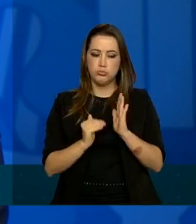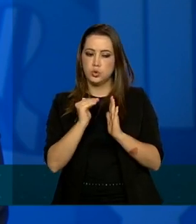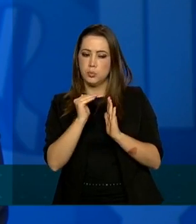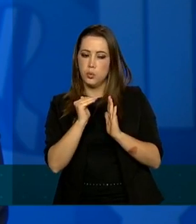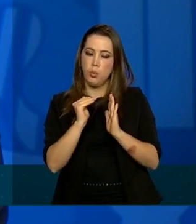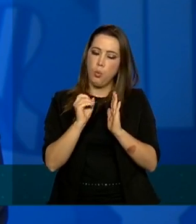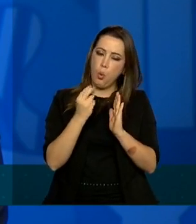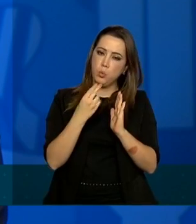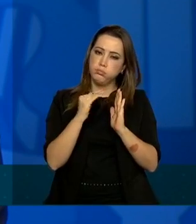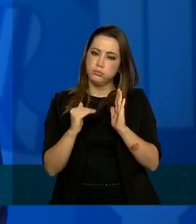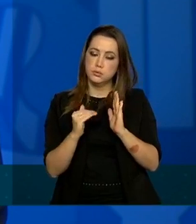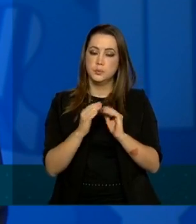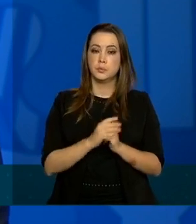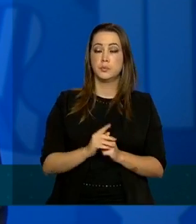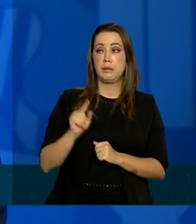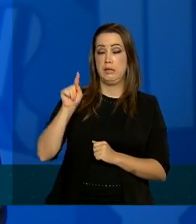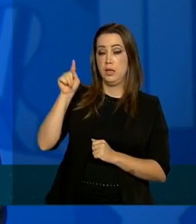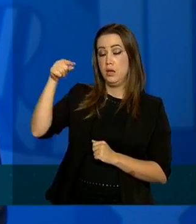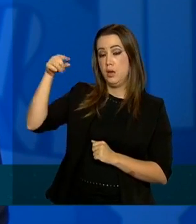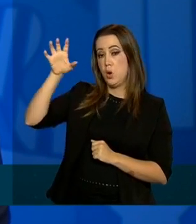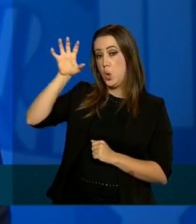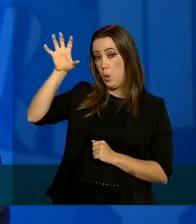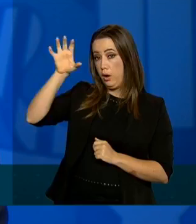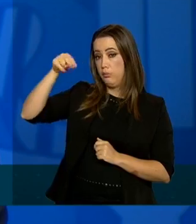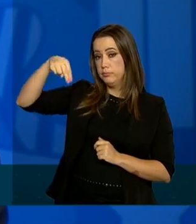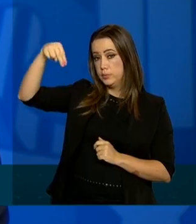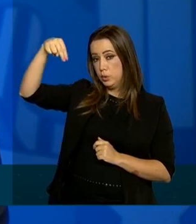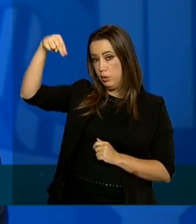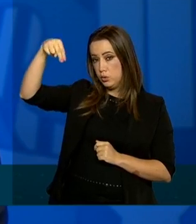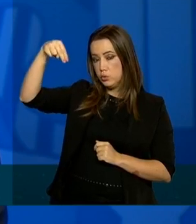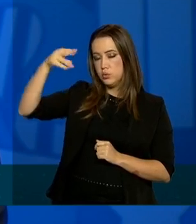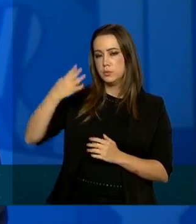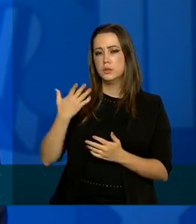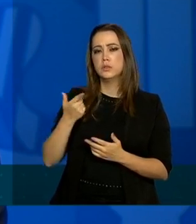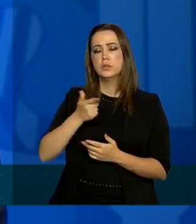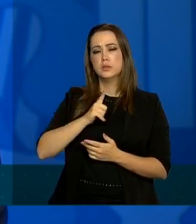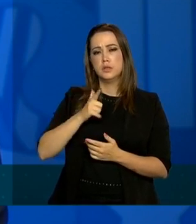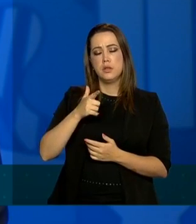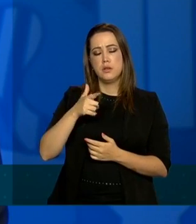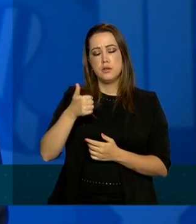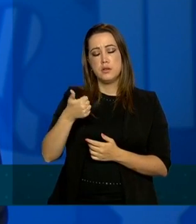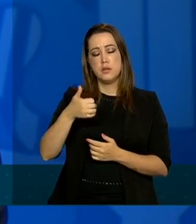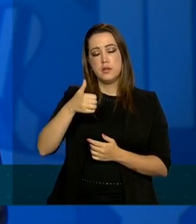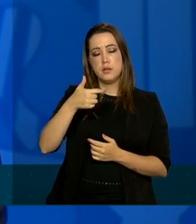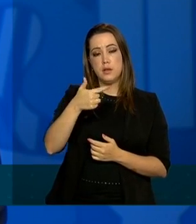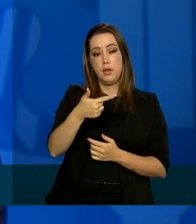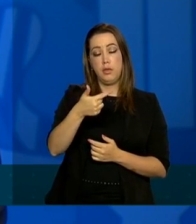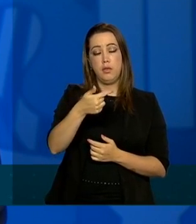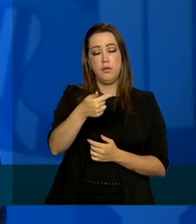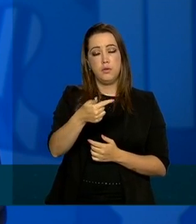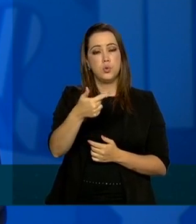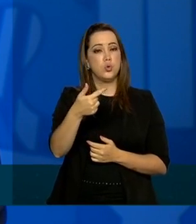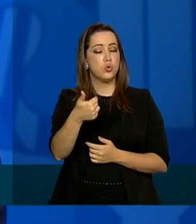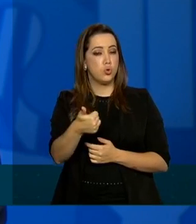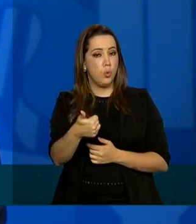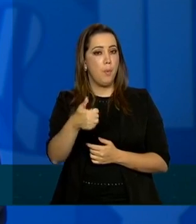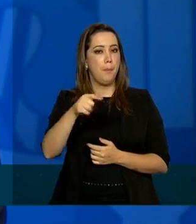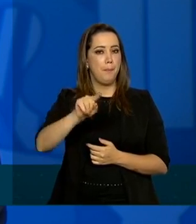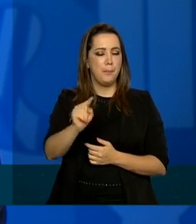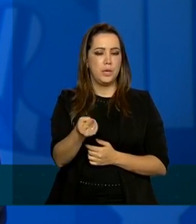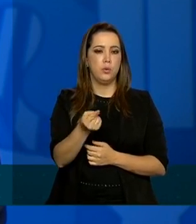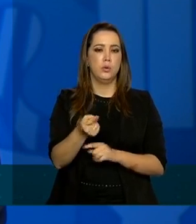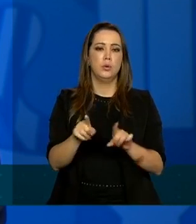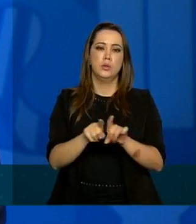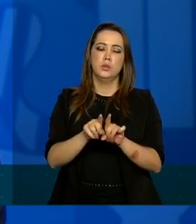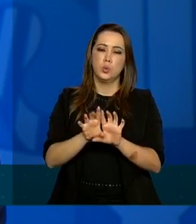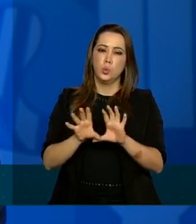com 121.461 casos até a semana epidemiológica 23 e uma taxa de, um coeficiente de incidência de